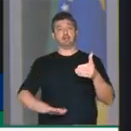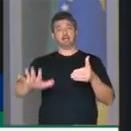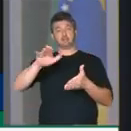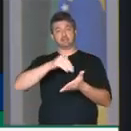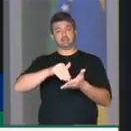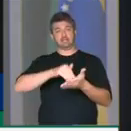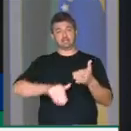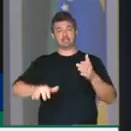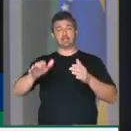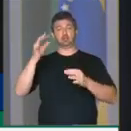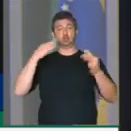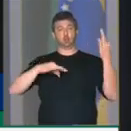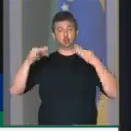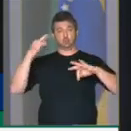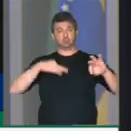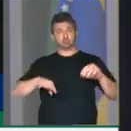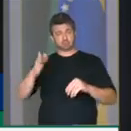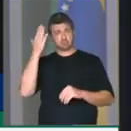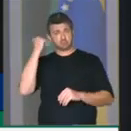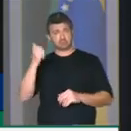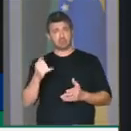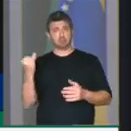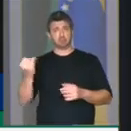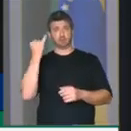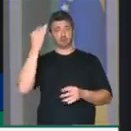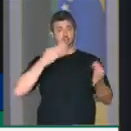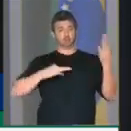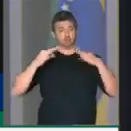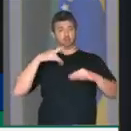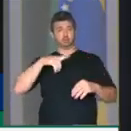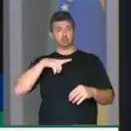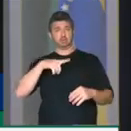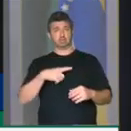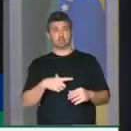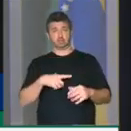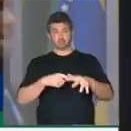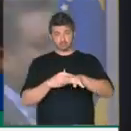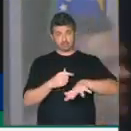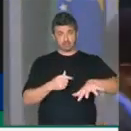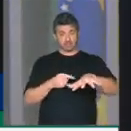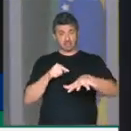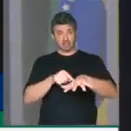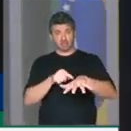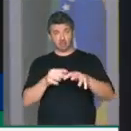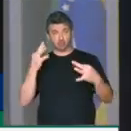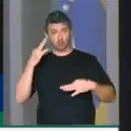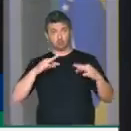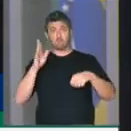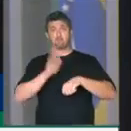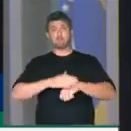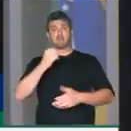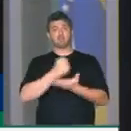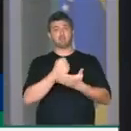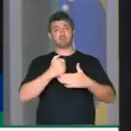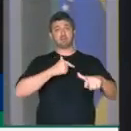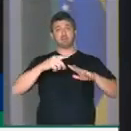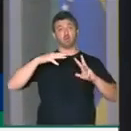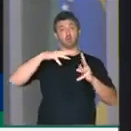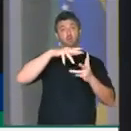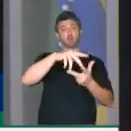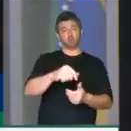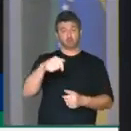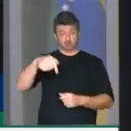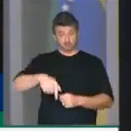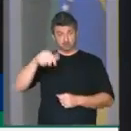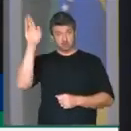Secretários de Turismo, e sei da importância do turismo, o setor que mais gera emprego no mundo. Nós temos um